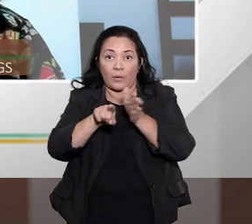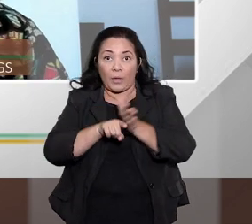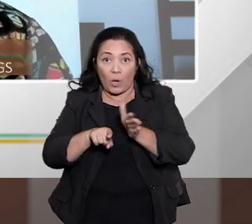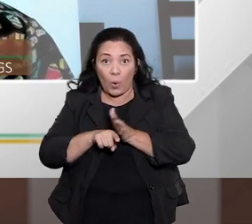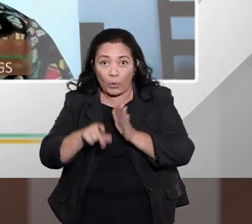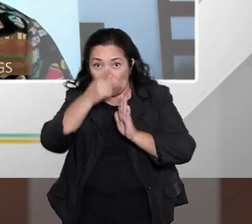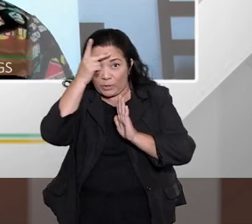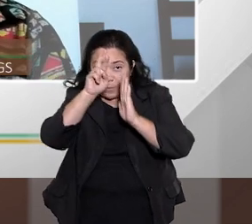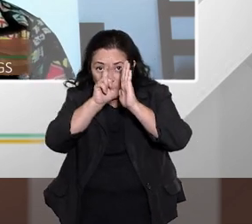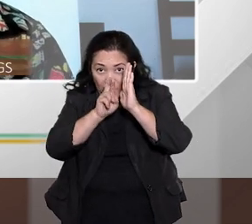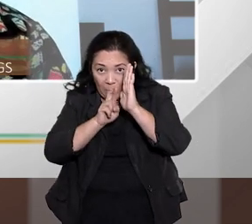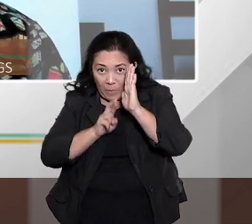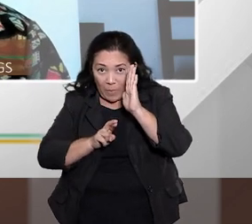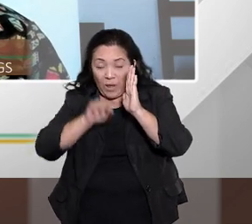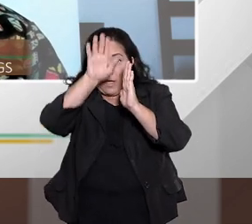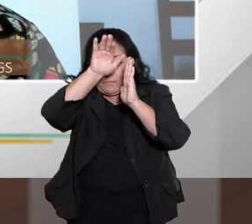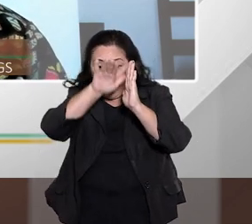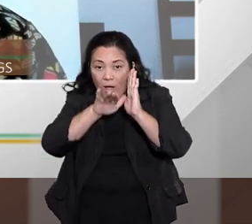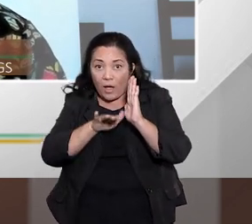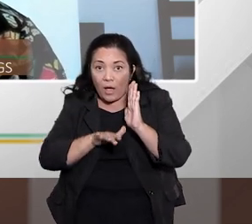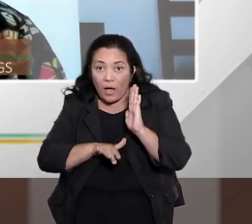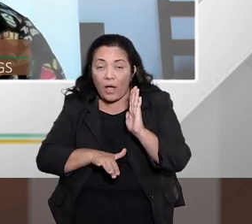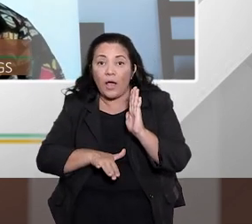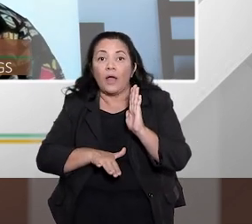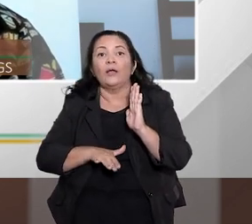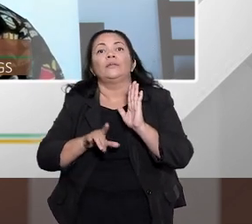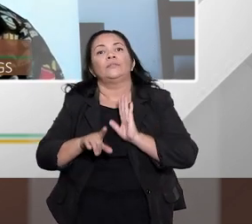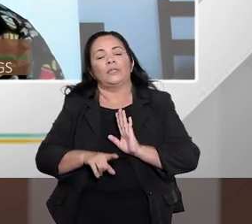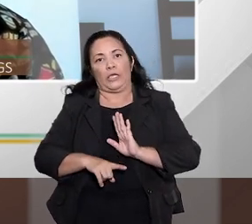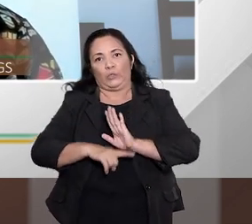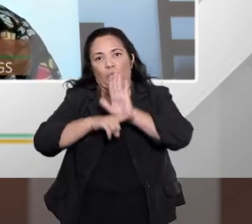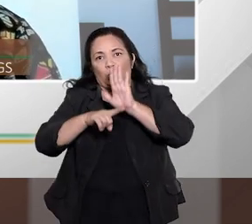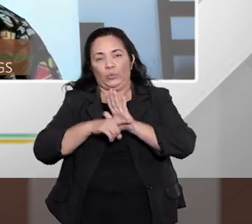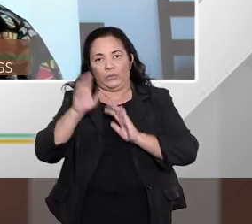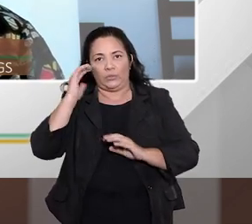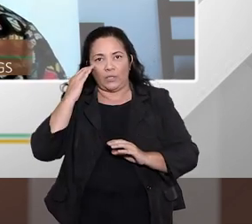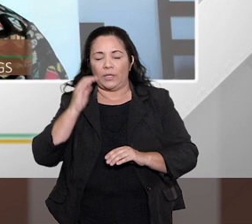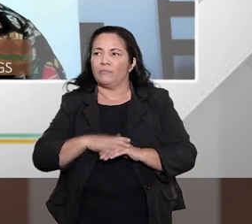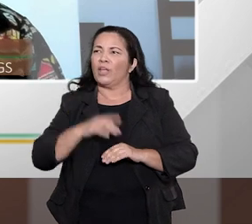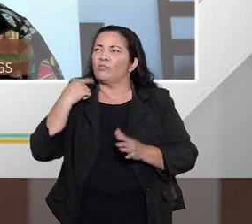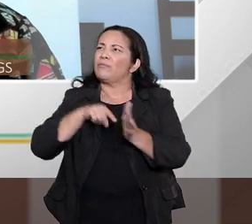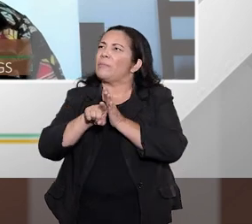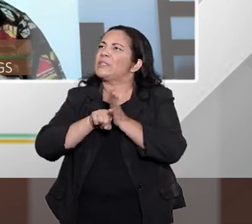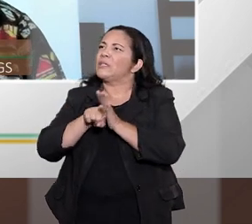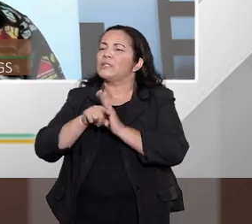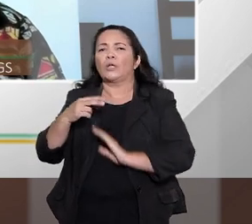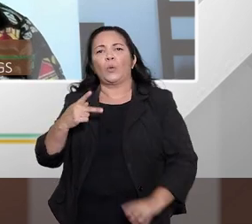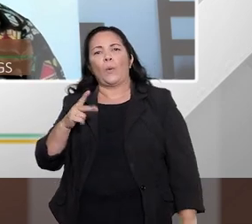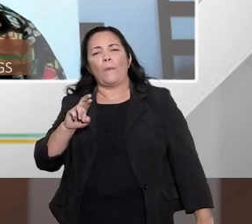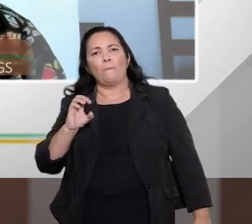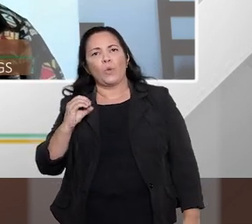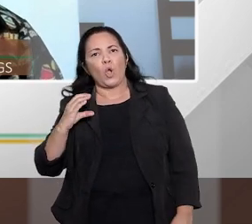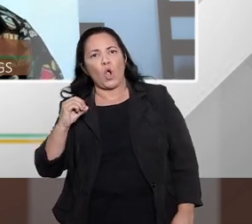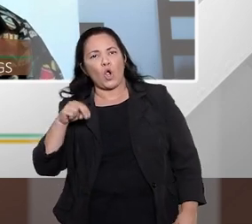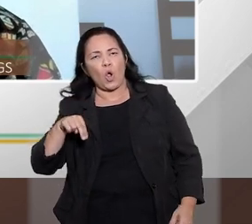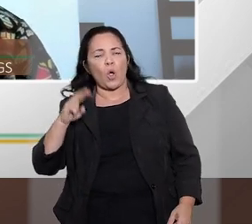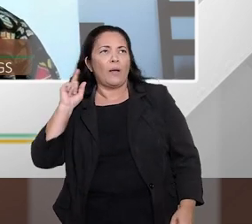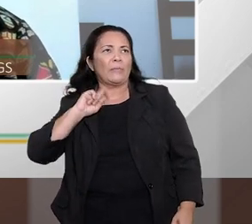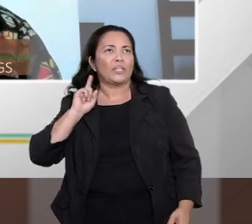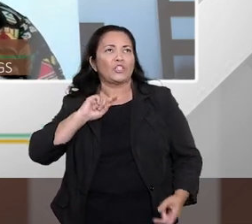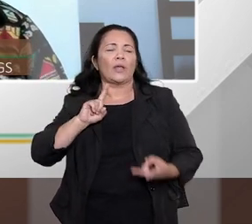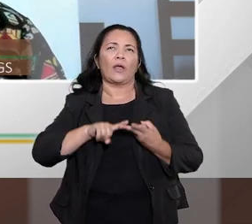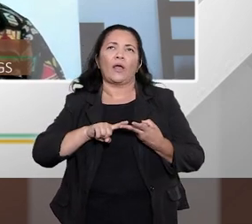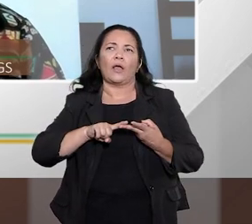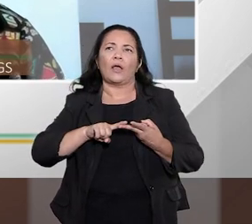uniformização no país eu há pouco estava observando os números do PROCON Minas Gerais do PROCON Mato Grosso do